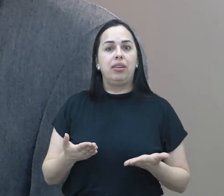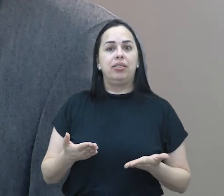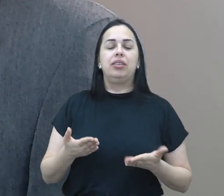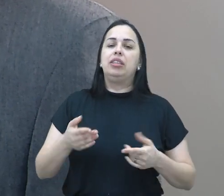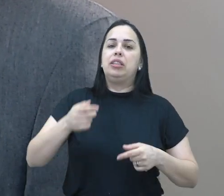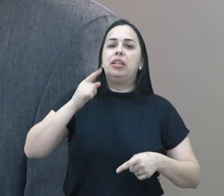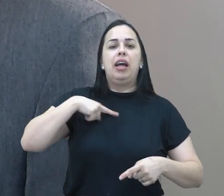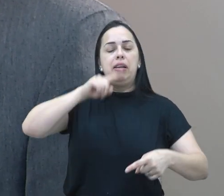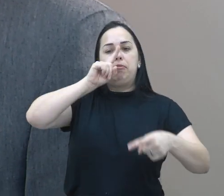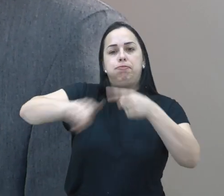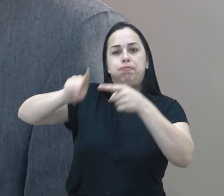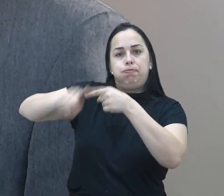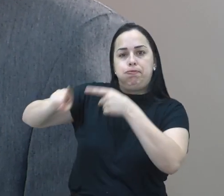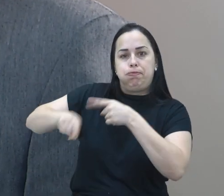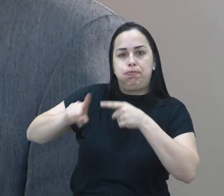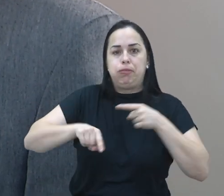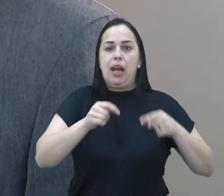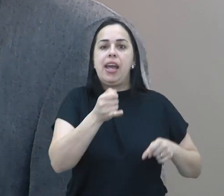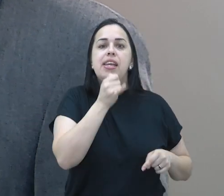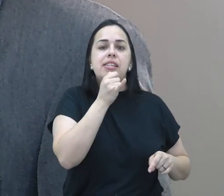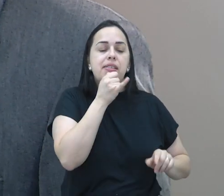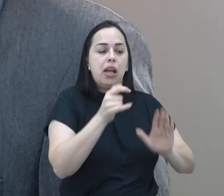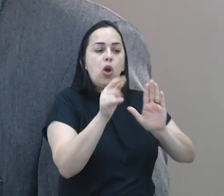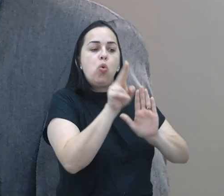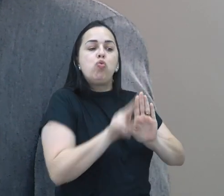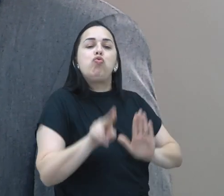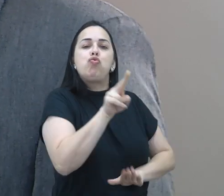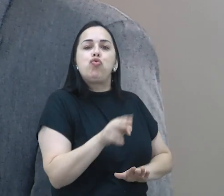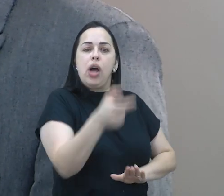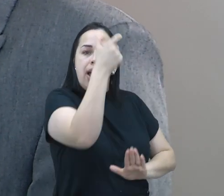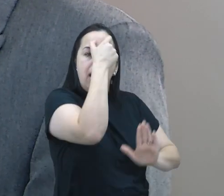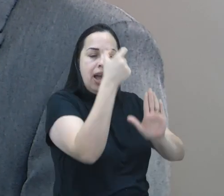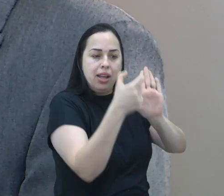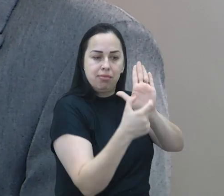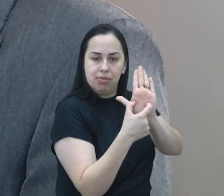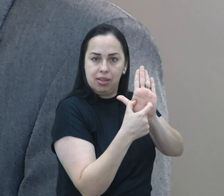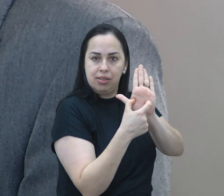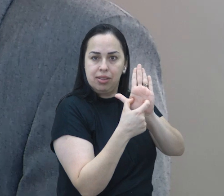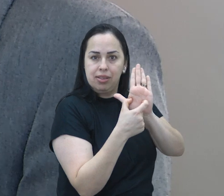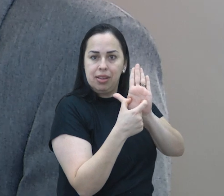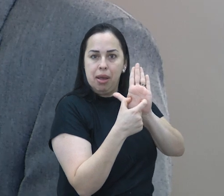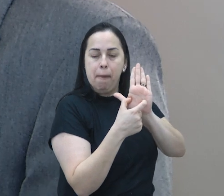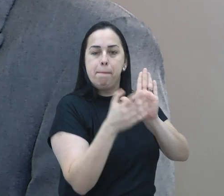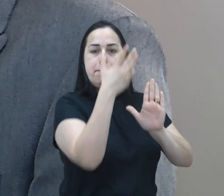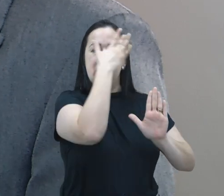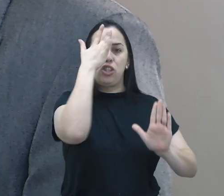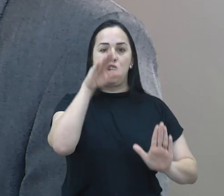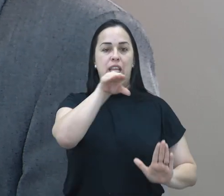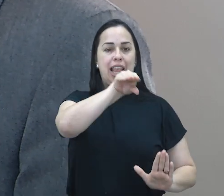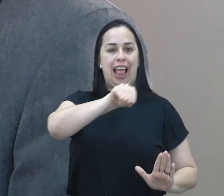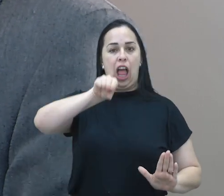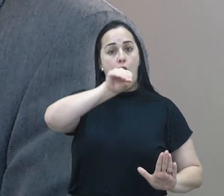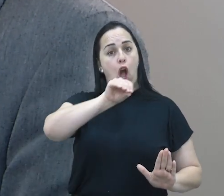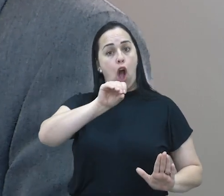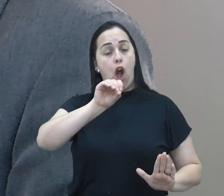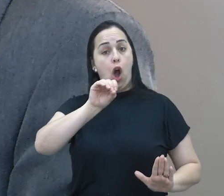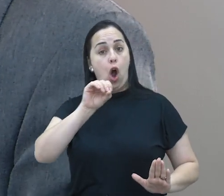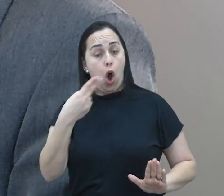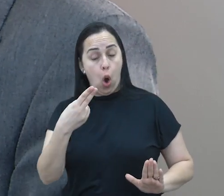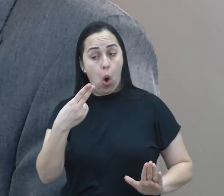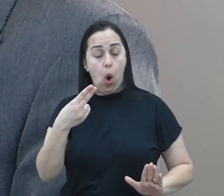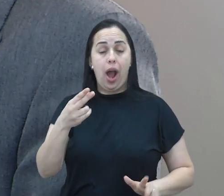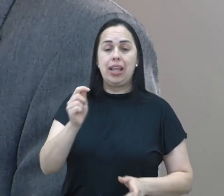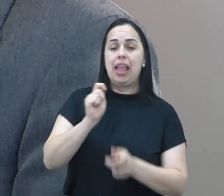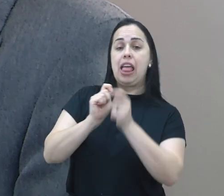inteligência artificial, é a proibição de deepfakes. Gerar, por meio de inteligência artificial, pessoas